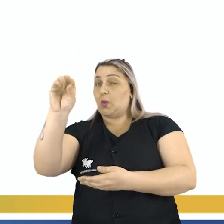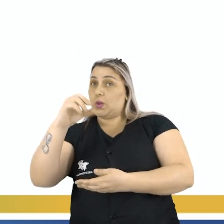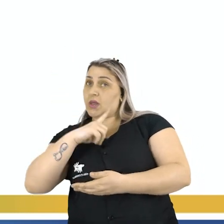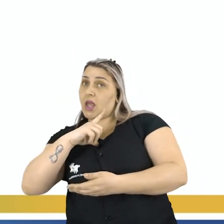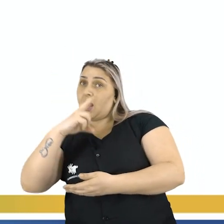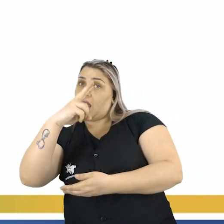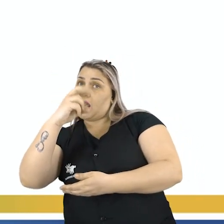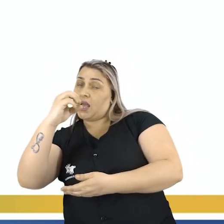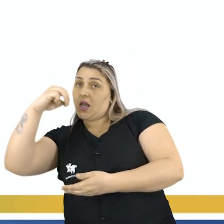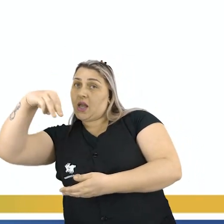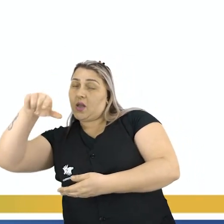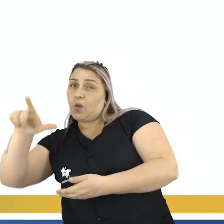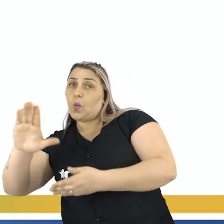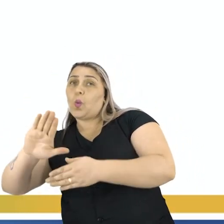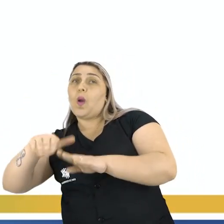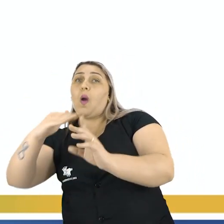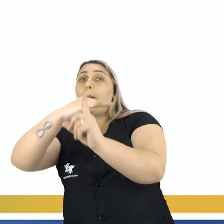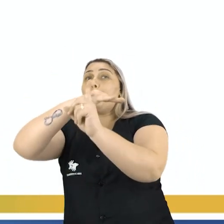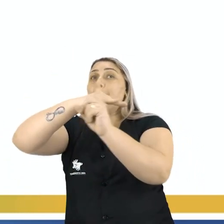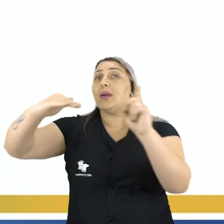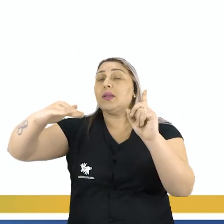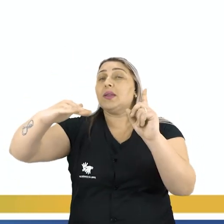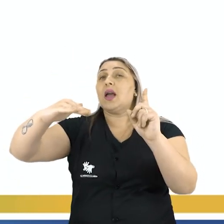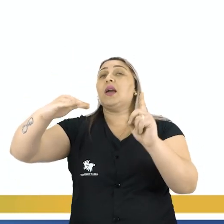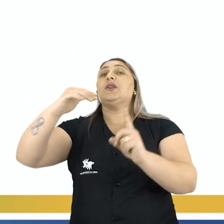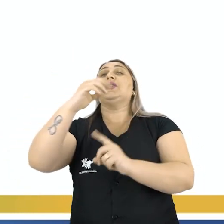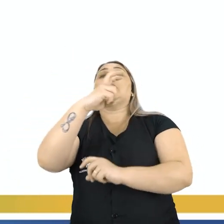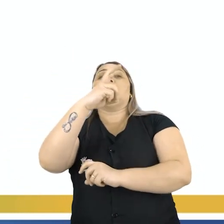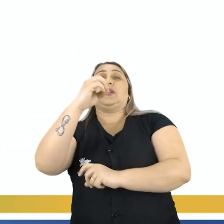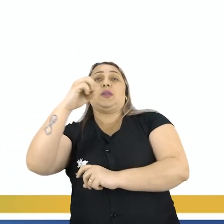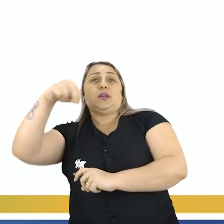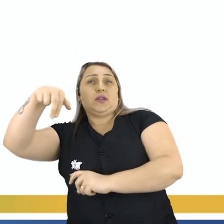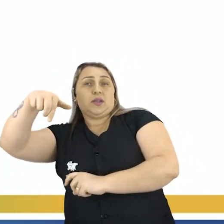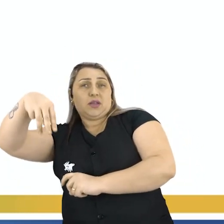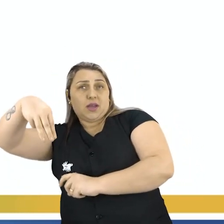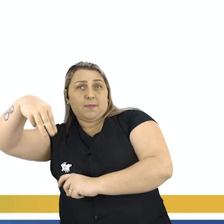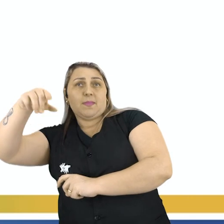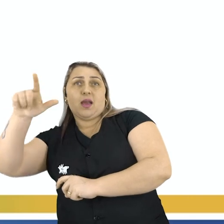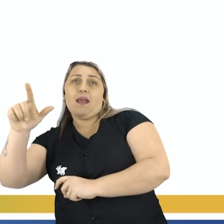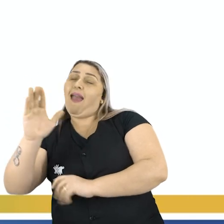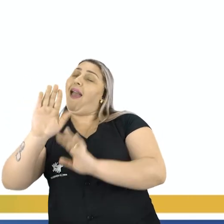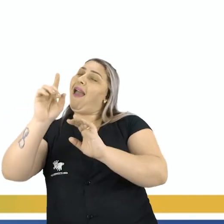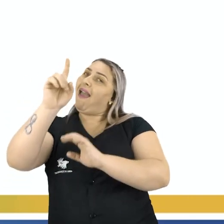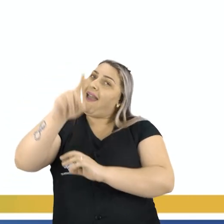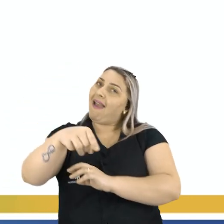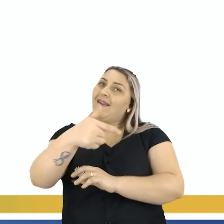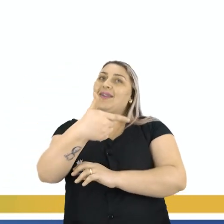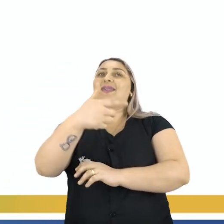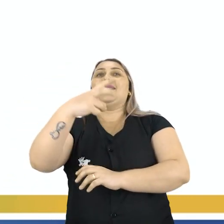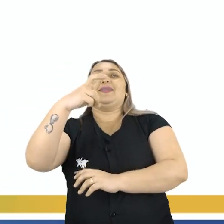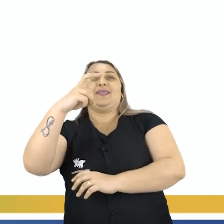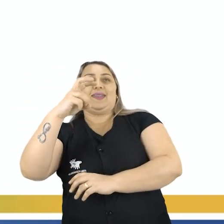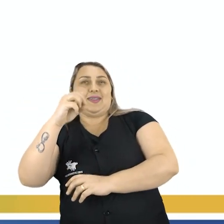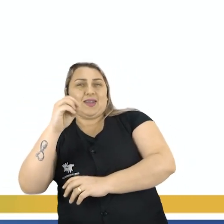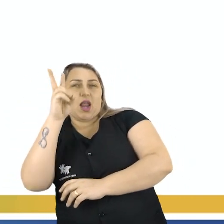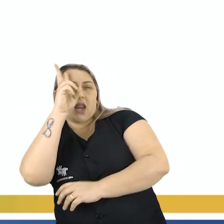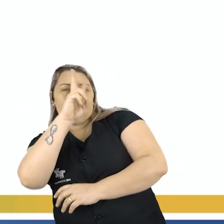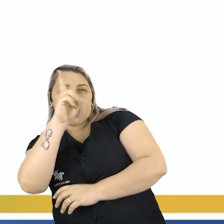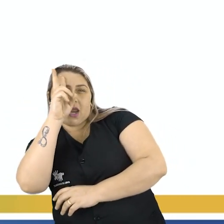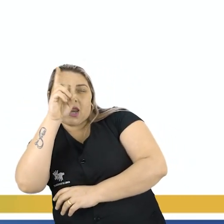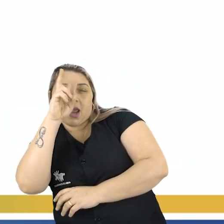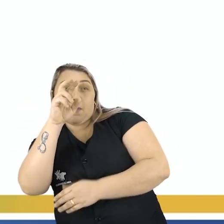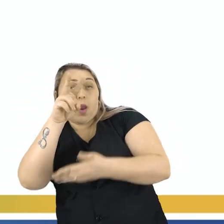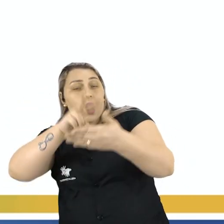Qual é a metade De 500 ml Muito bem É 250 Você lembra Que